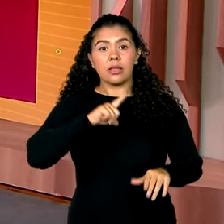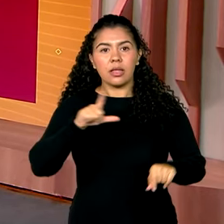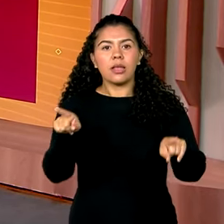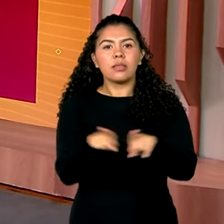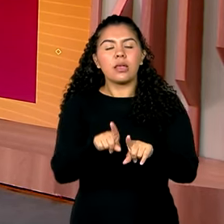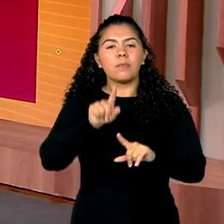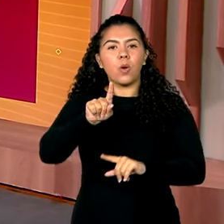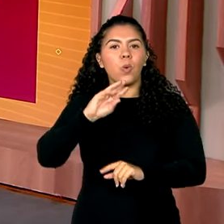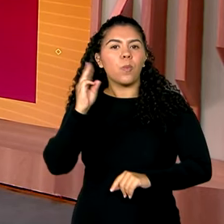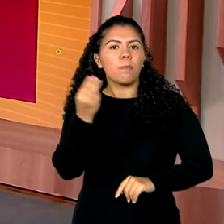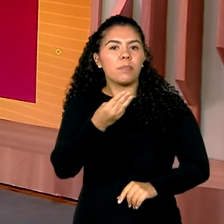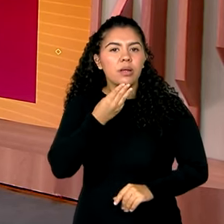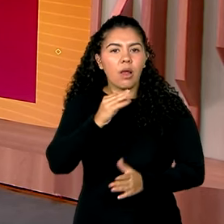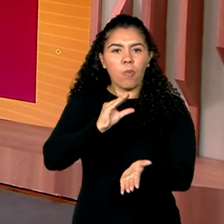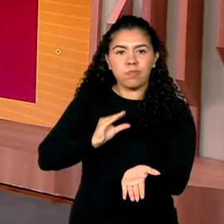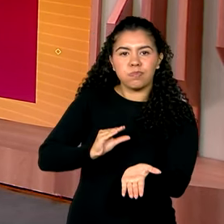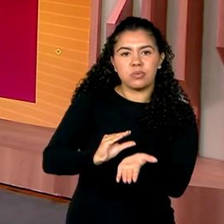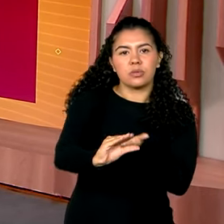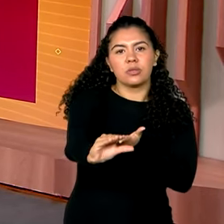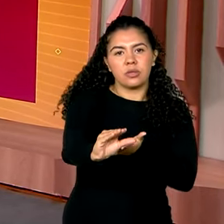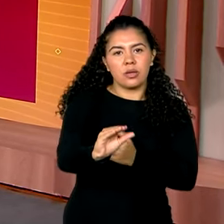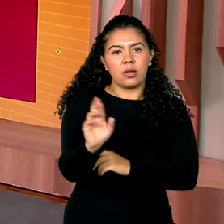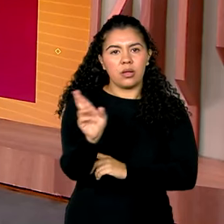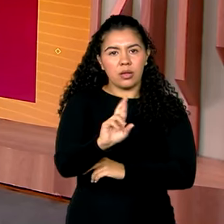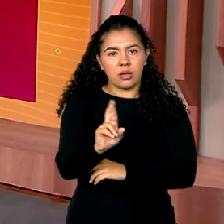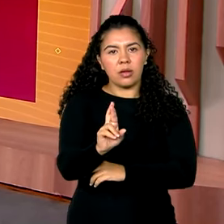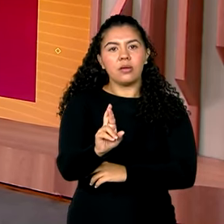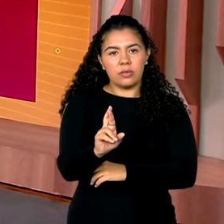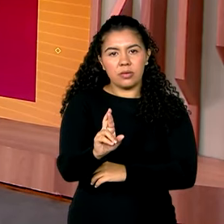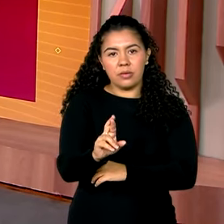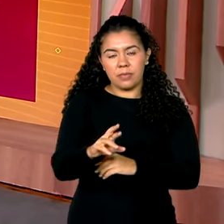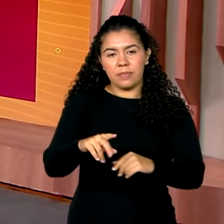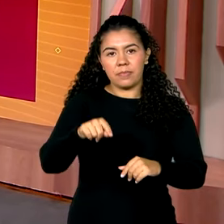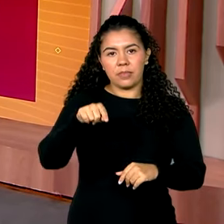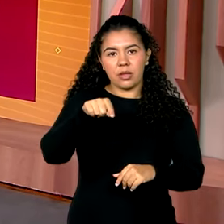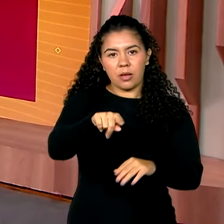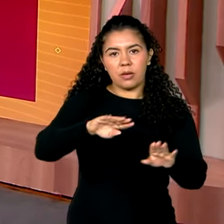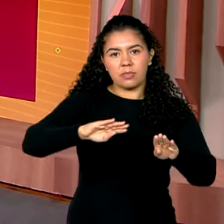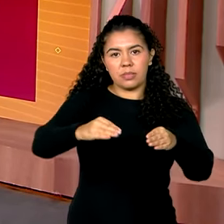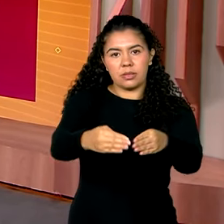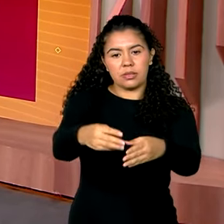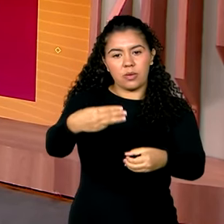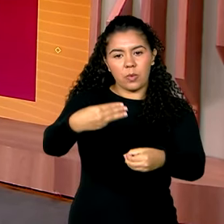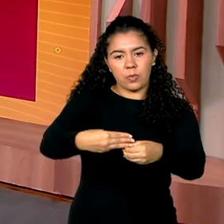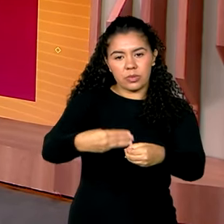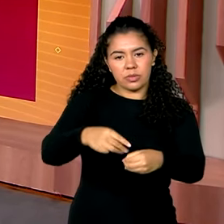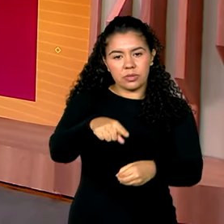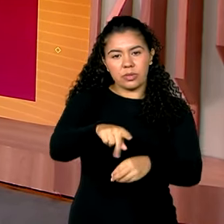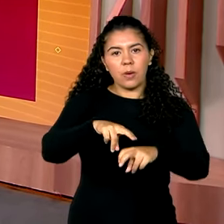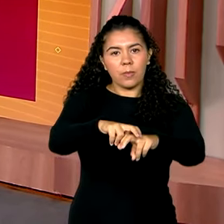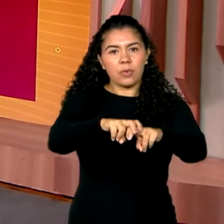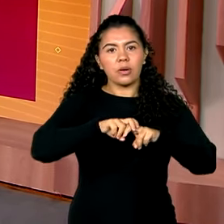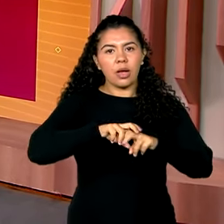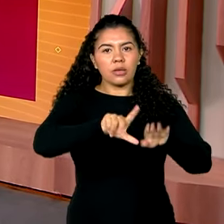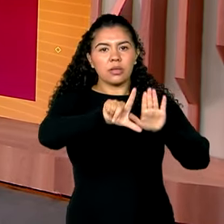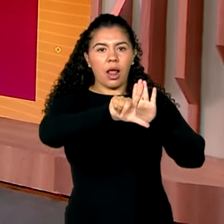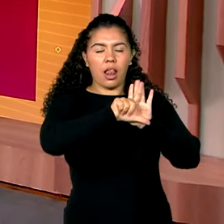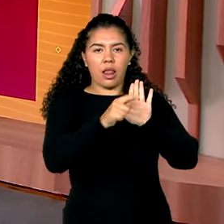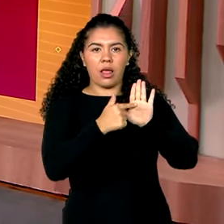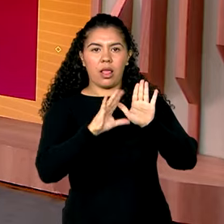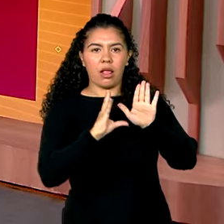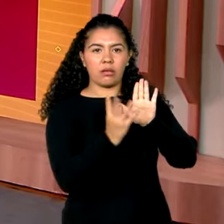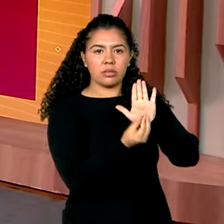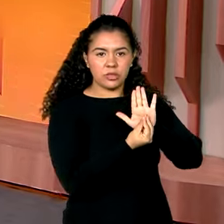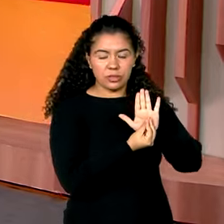e 800 mil reais repassados para o município pela Lei Aldir Blanc.